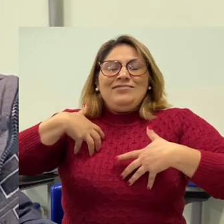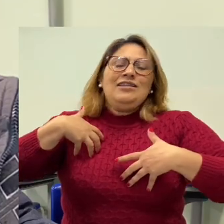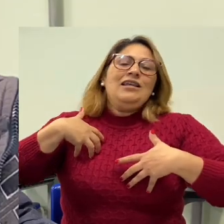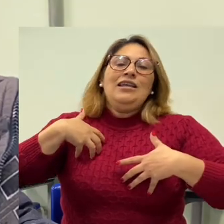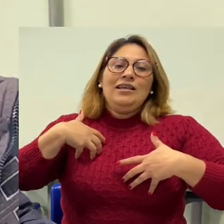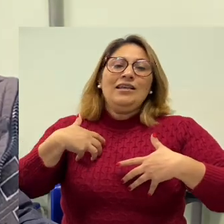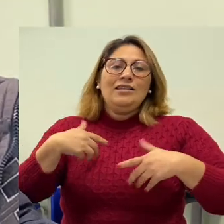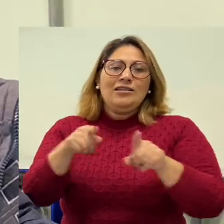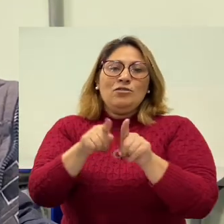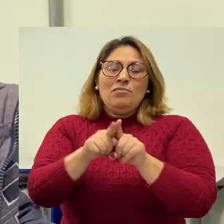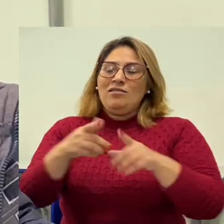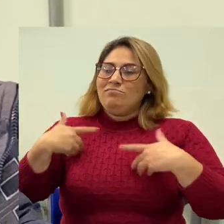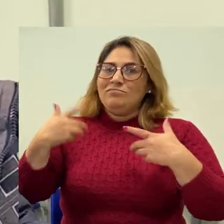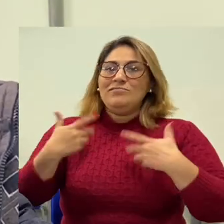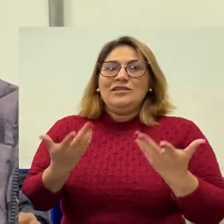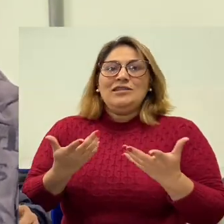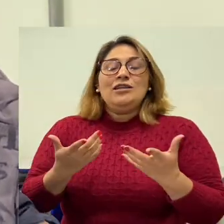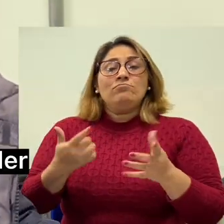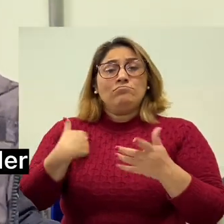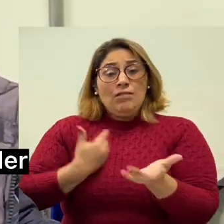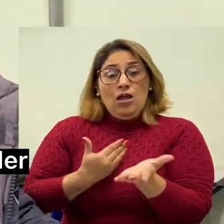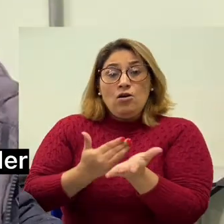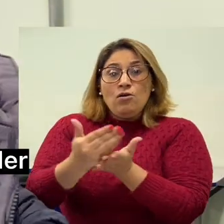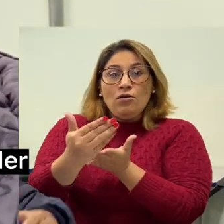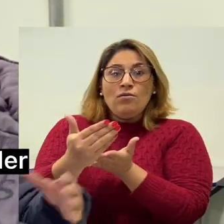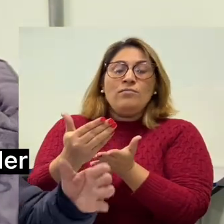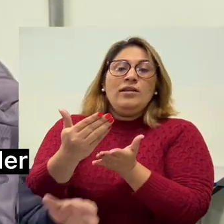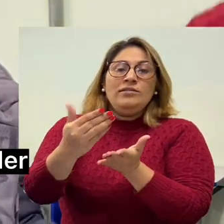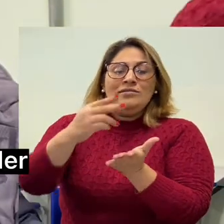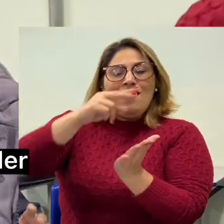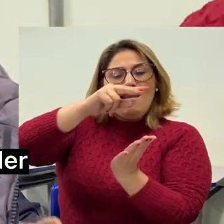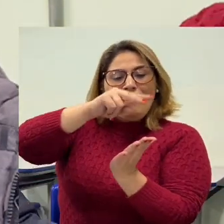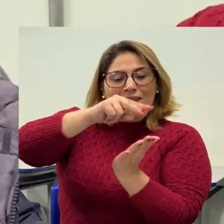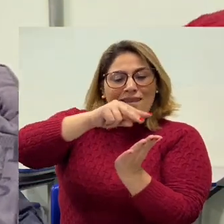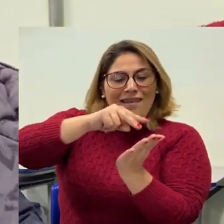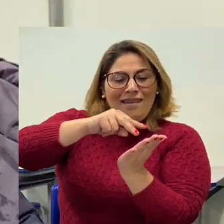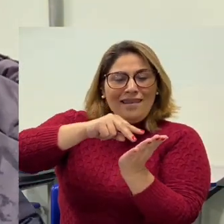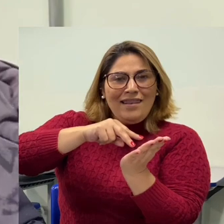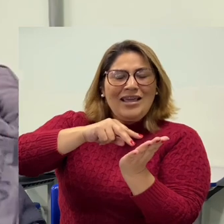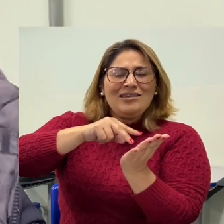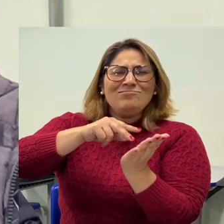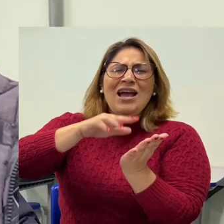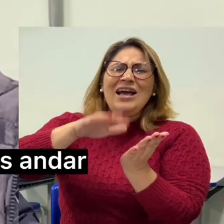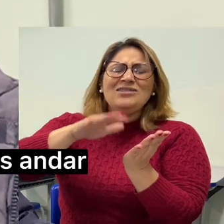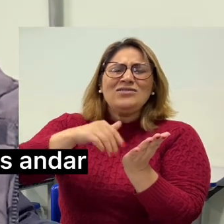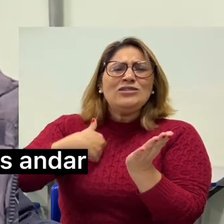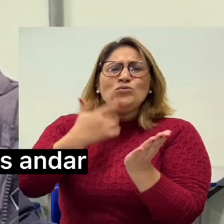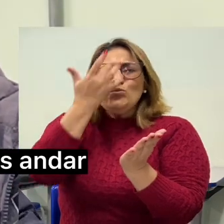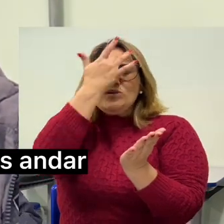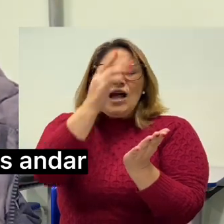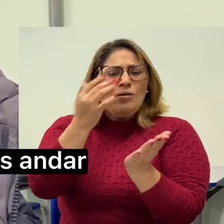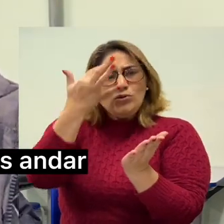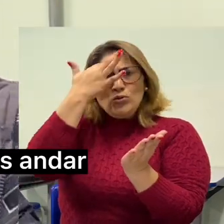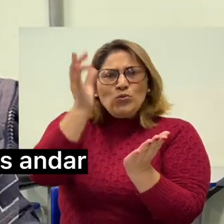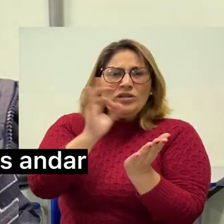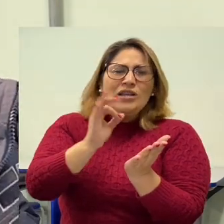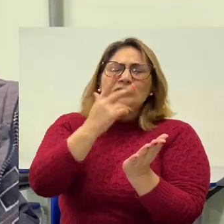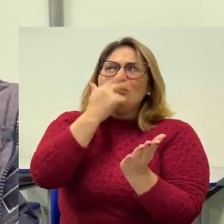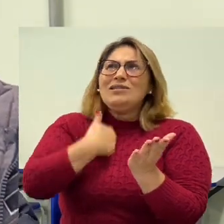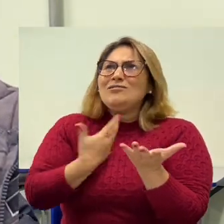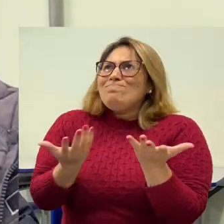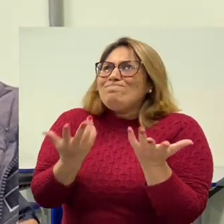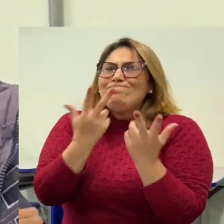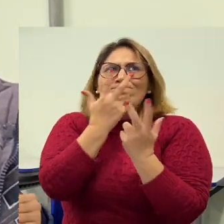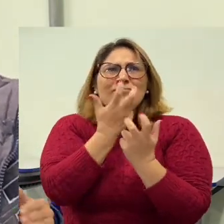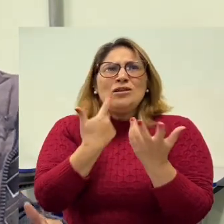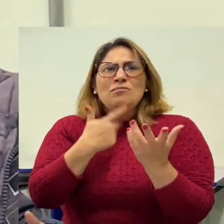uma alegria imensa. Quando você começa a ler alguma coisa que você não sabe ler, você anda no escuro. Então, você anda porque você vê os outros andarem.